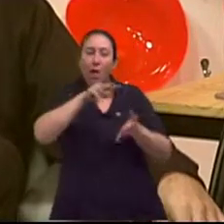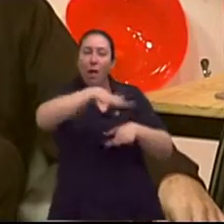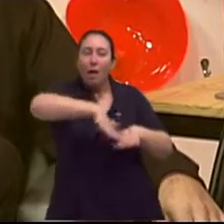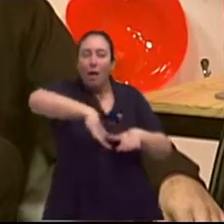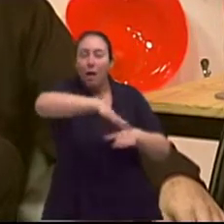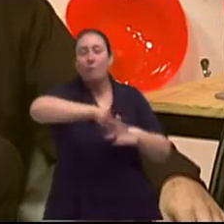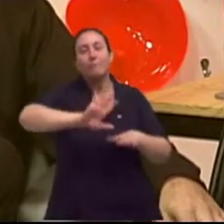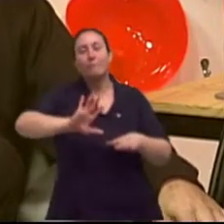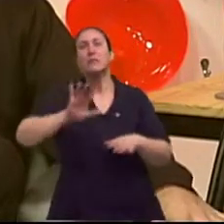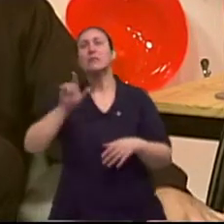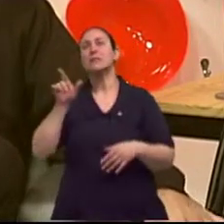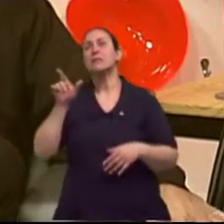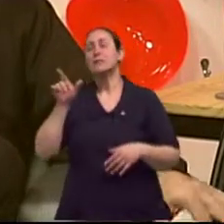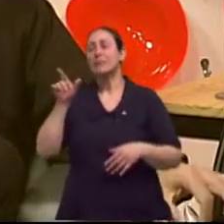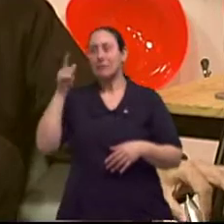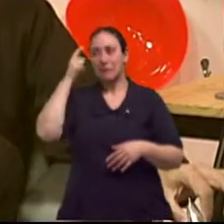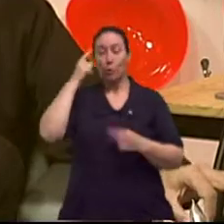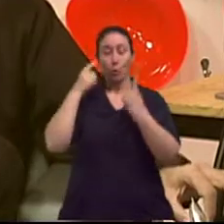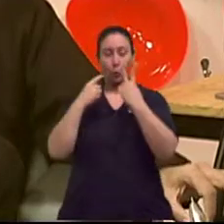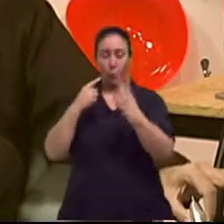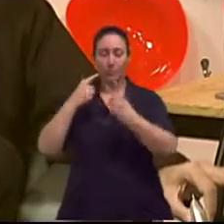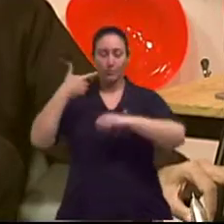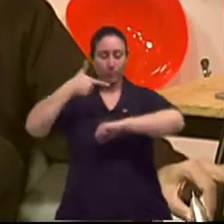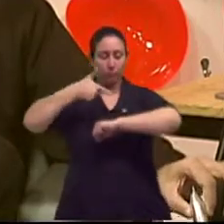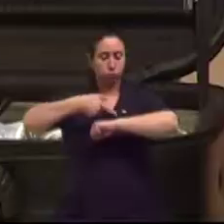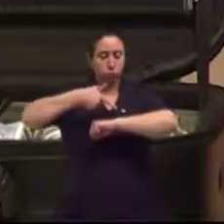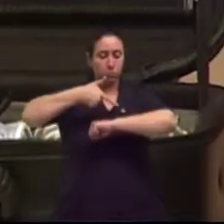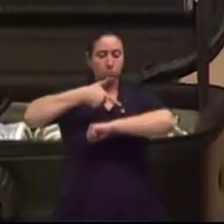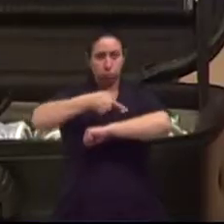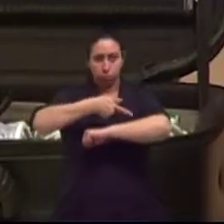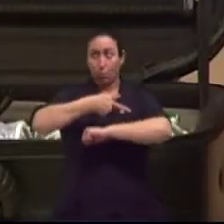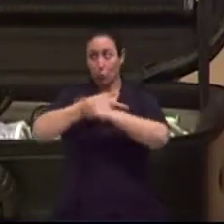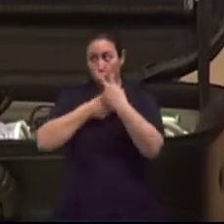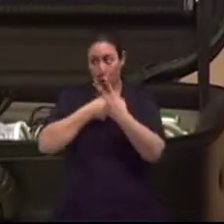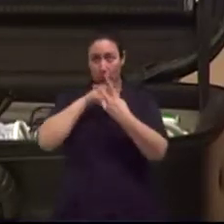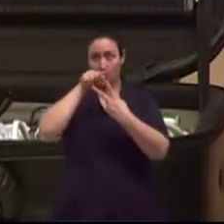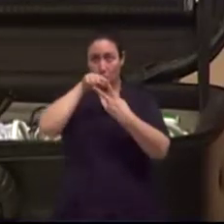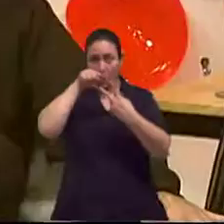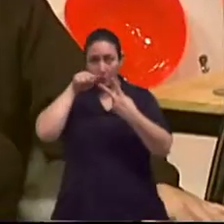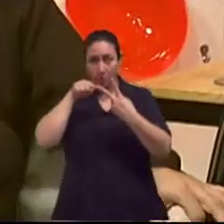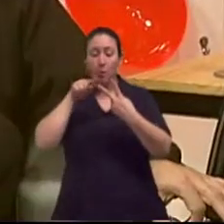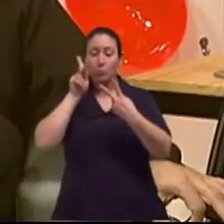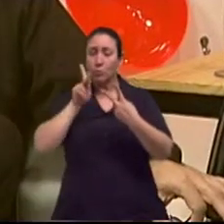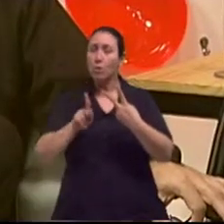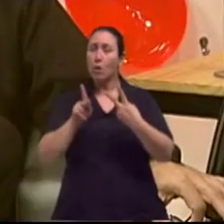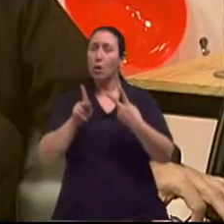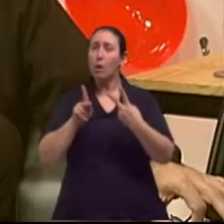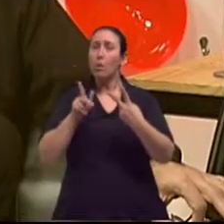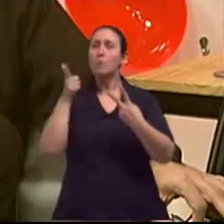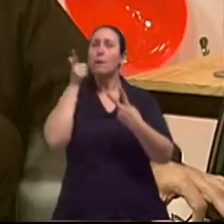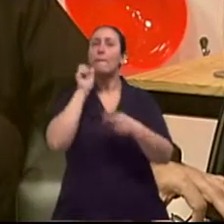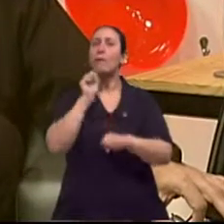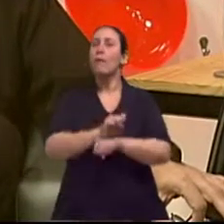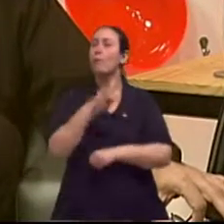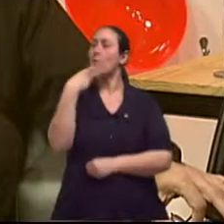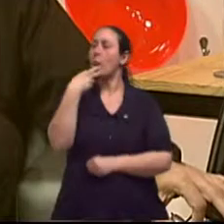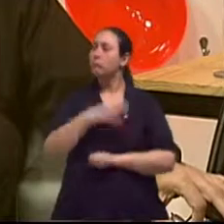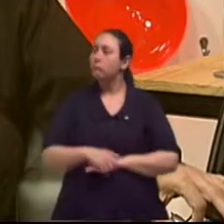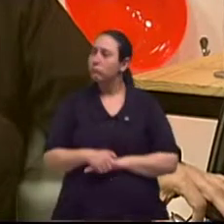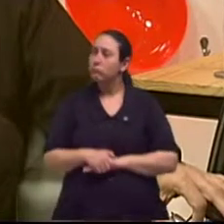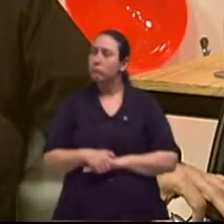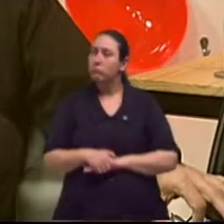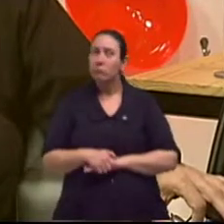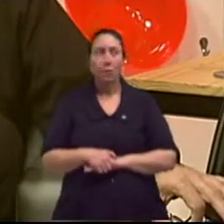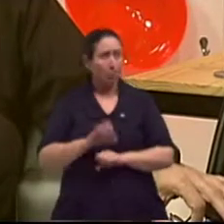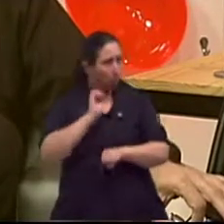Por exemplo, com duas sessões de laser, eu consigo, uma pessoa consegue parar de fumar. Parar